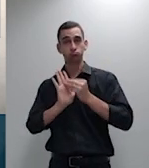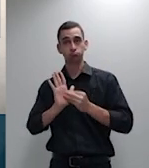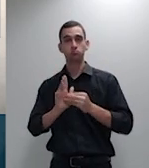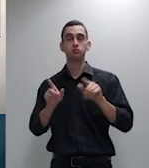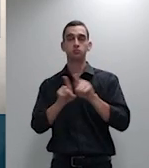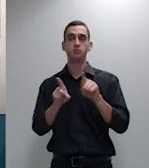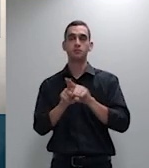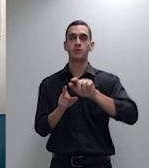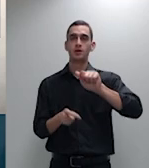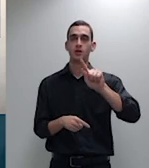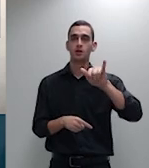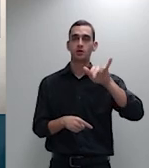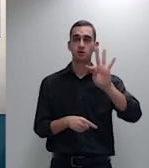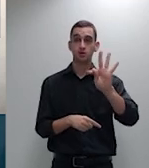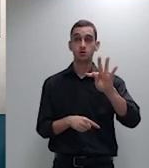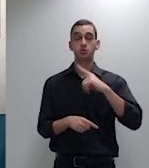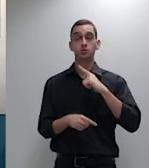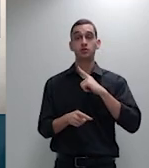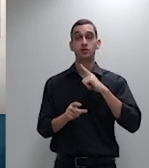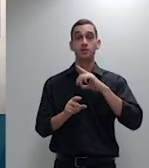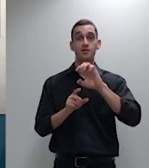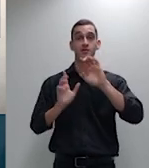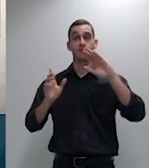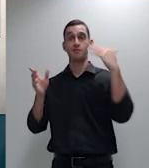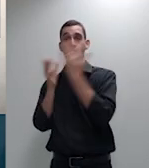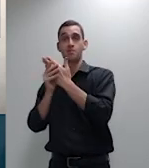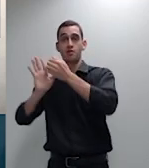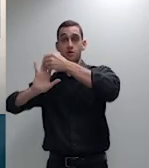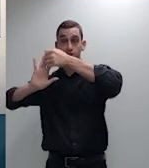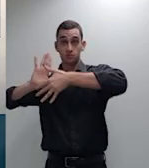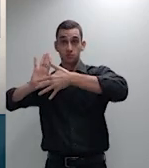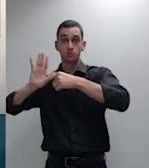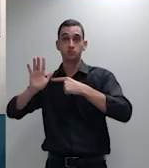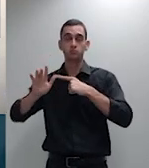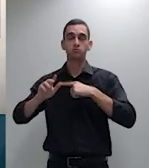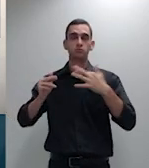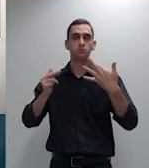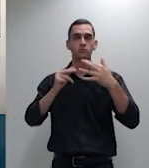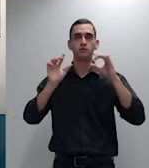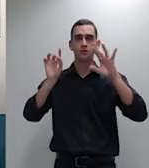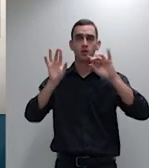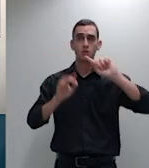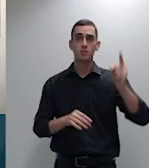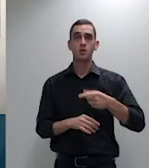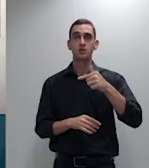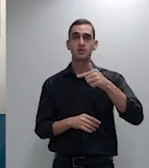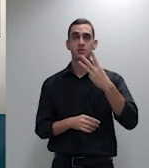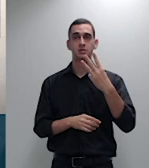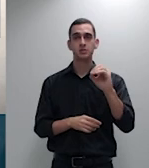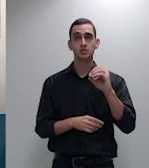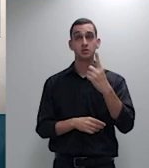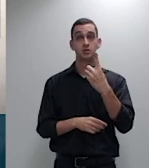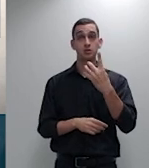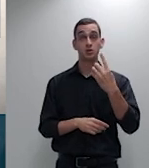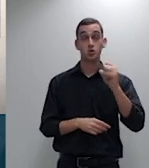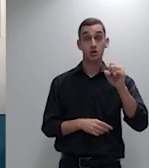recurso especial 1.730.184 de São Paulo então